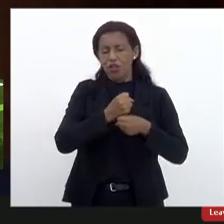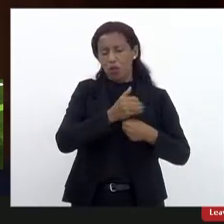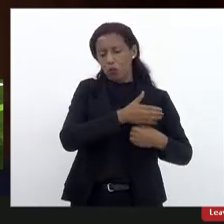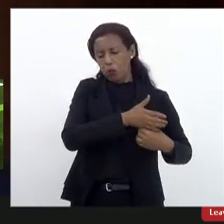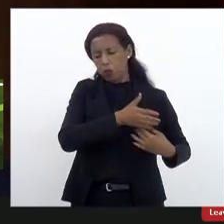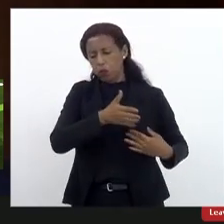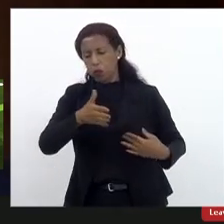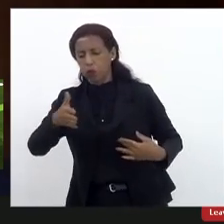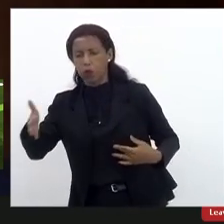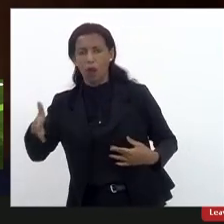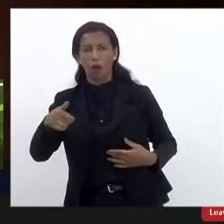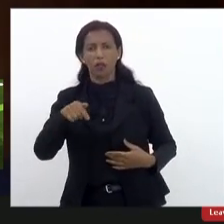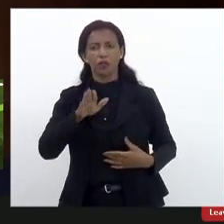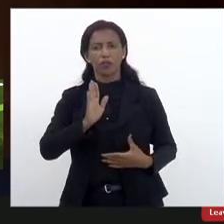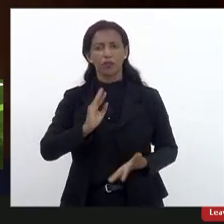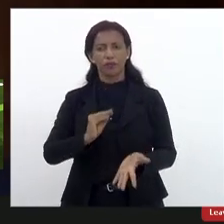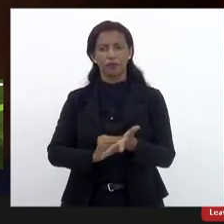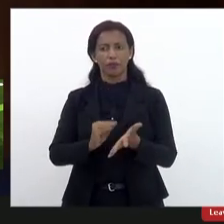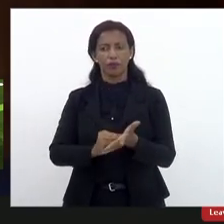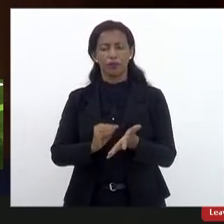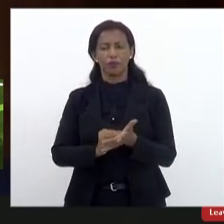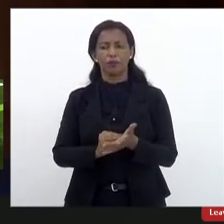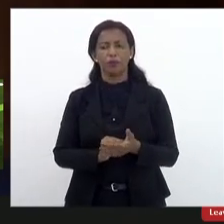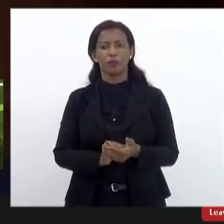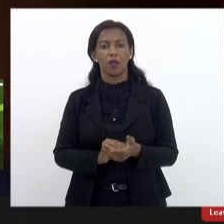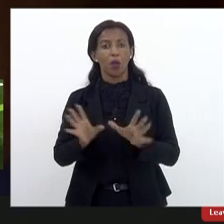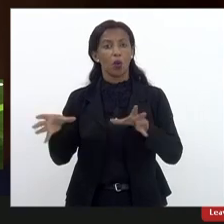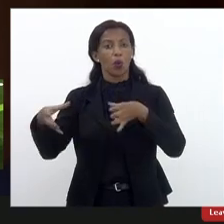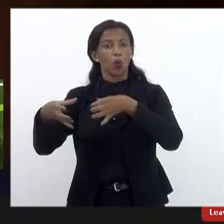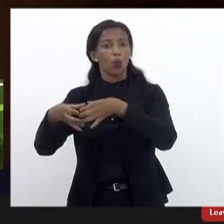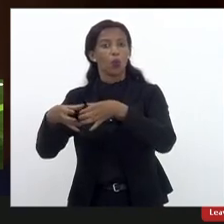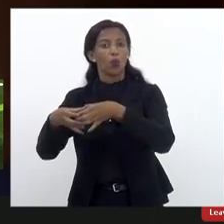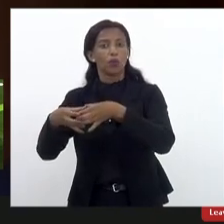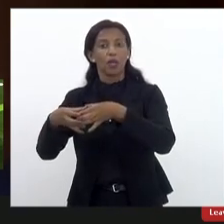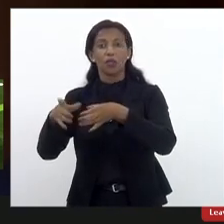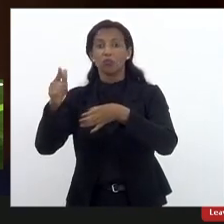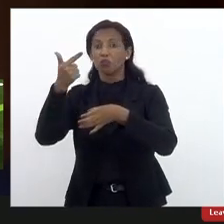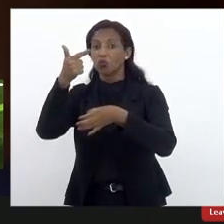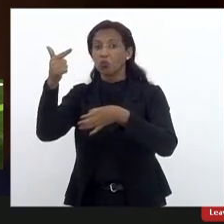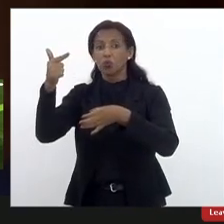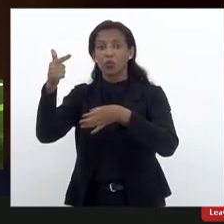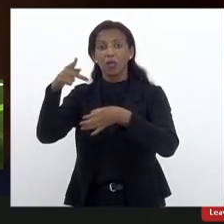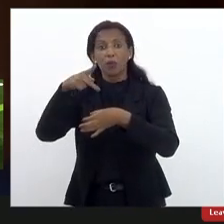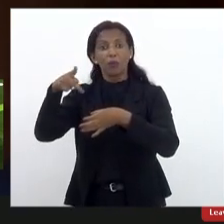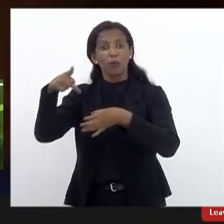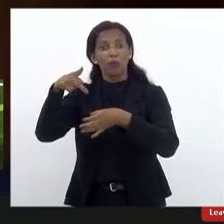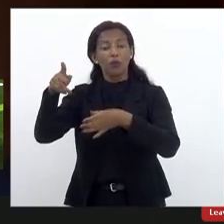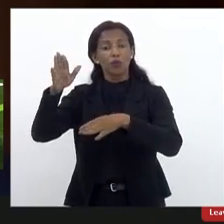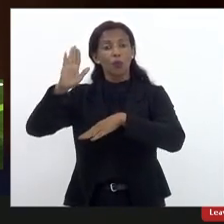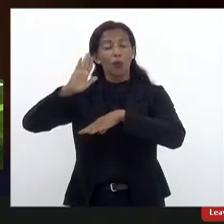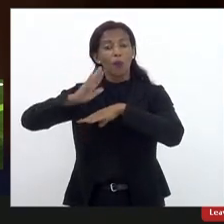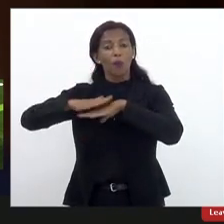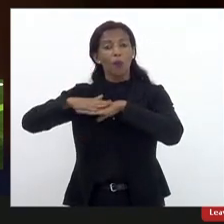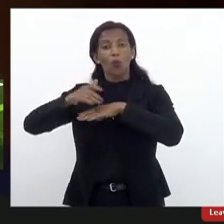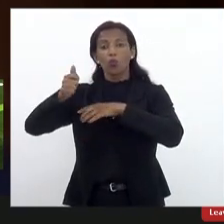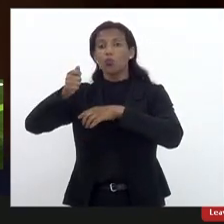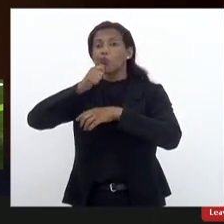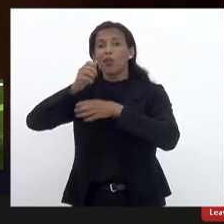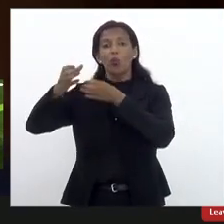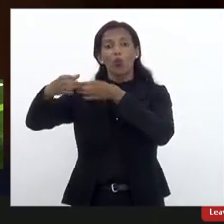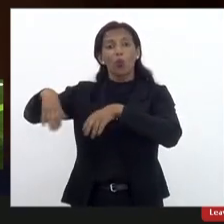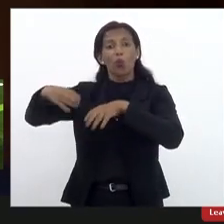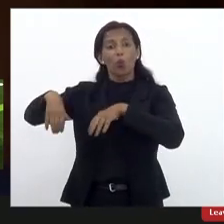Janeiro, das comunidades indígenas que não possuem professores indígenas porque não há concurso.